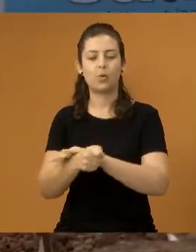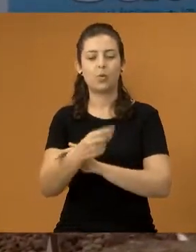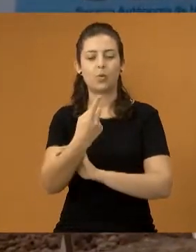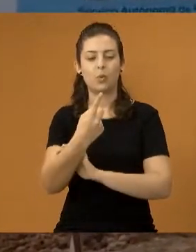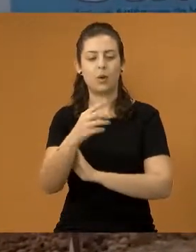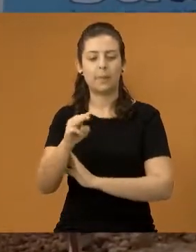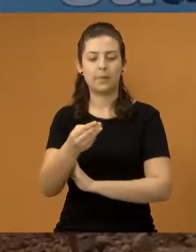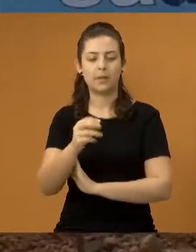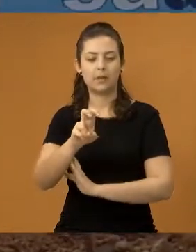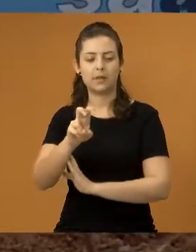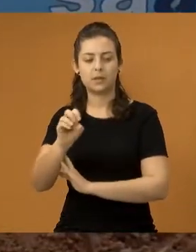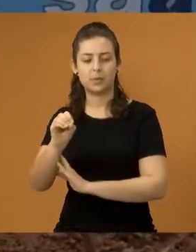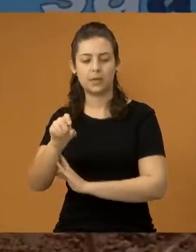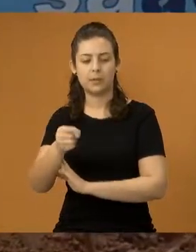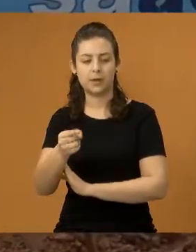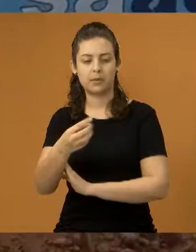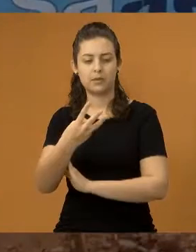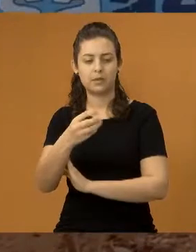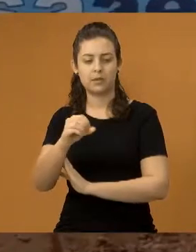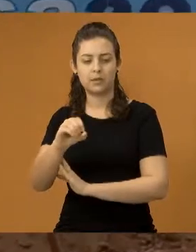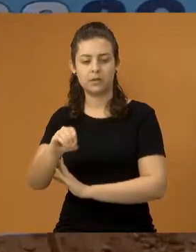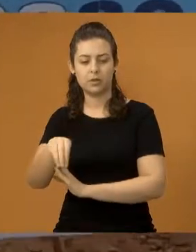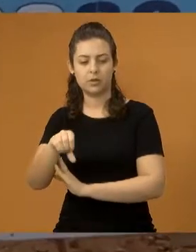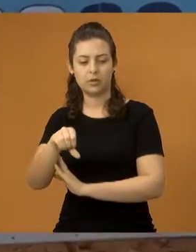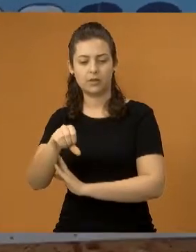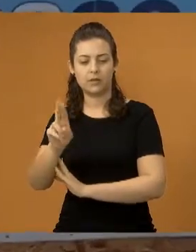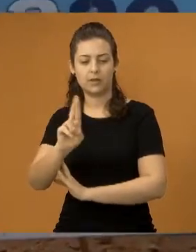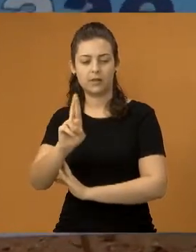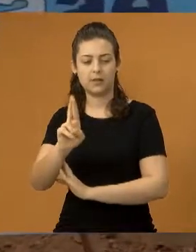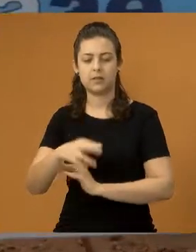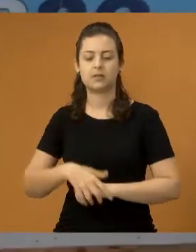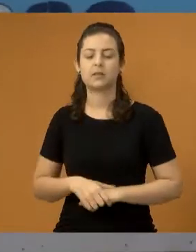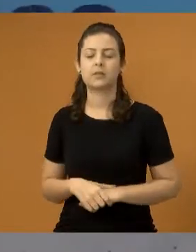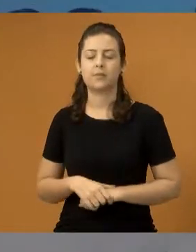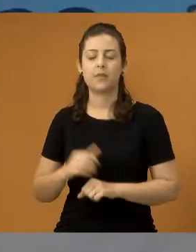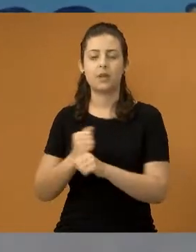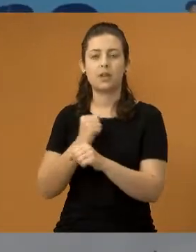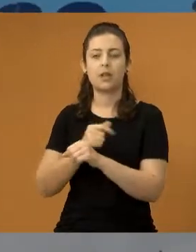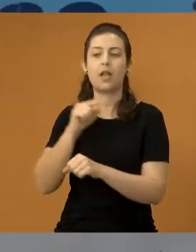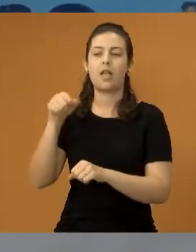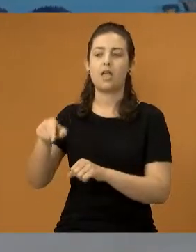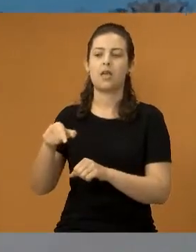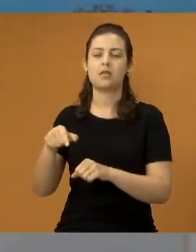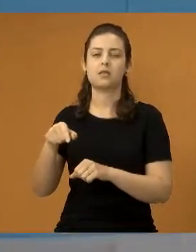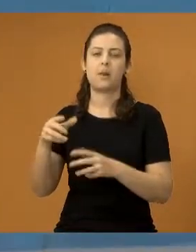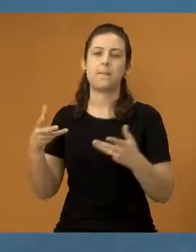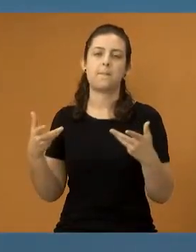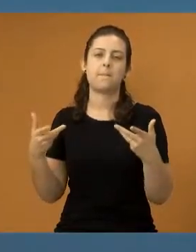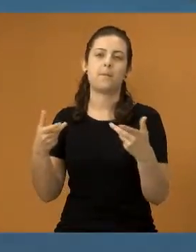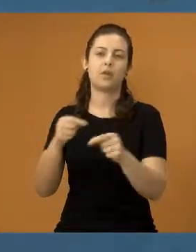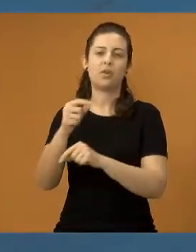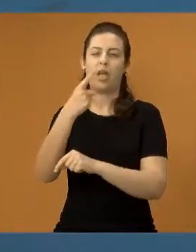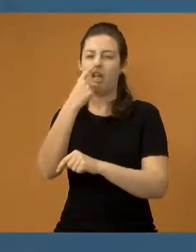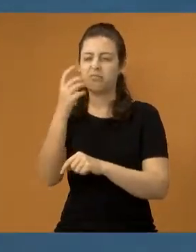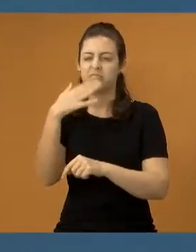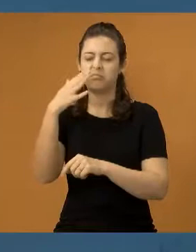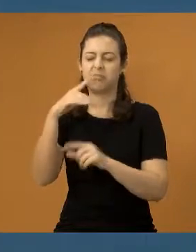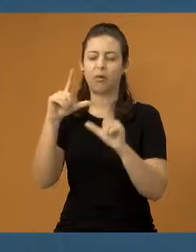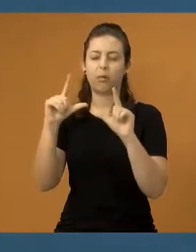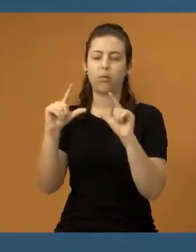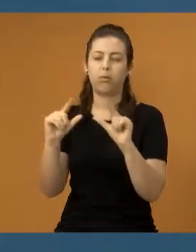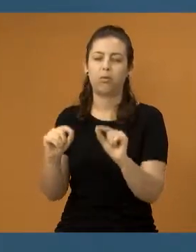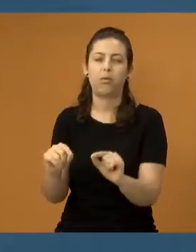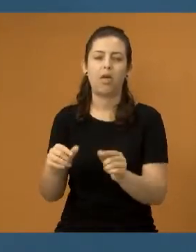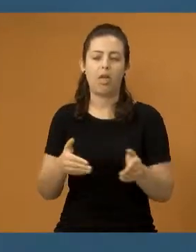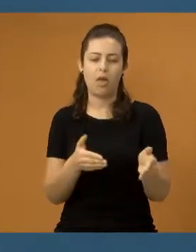.550.309. Essa obra, inclusive, vai melhorar muito aquele mau cheiro que tem ali no